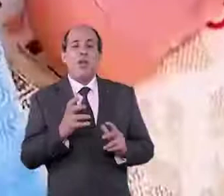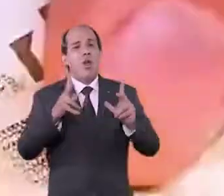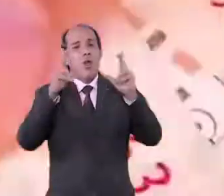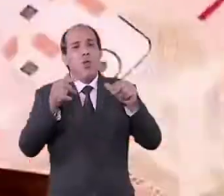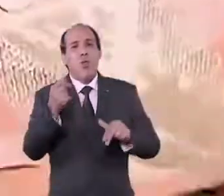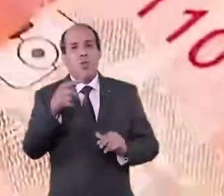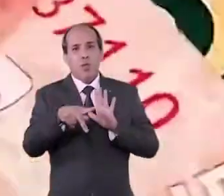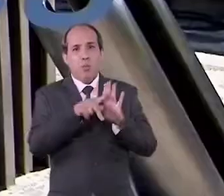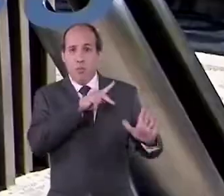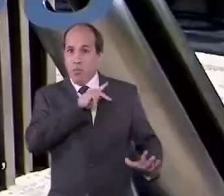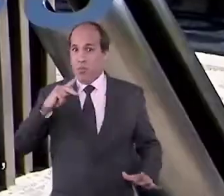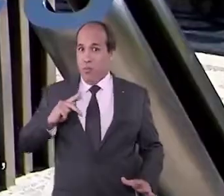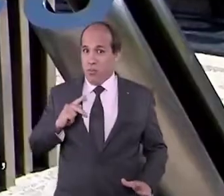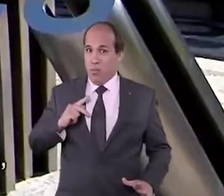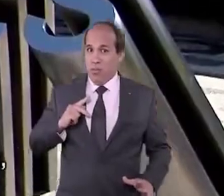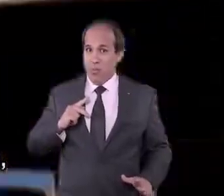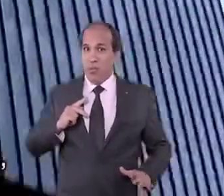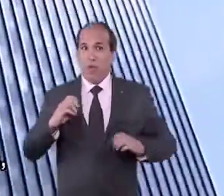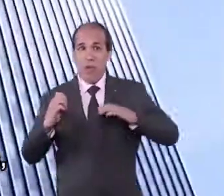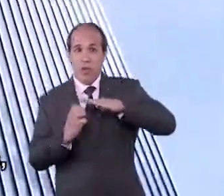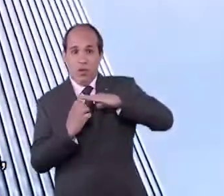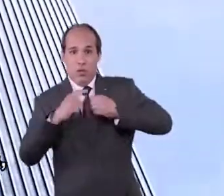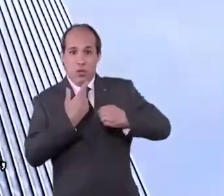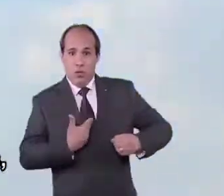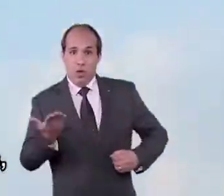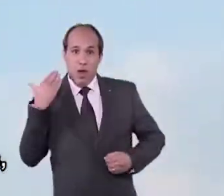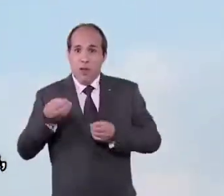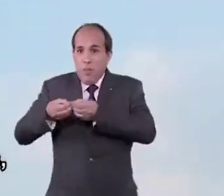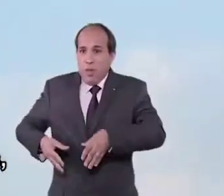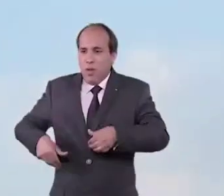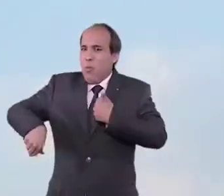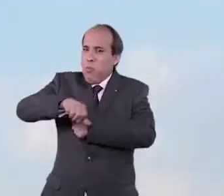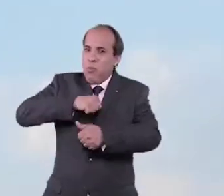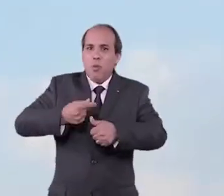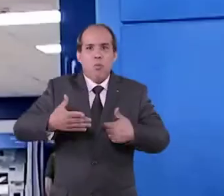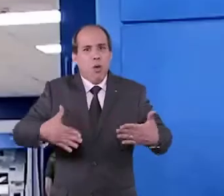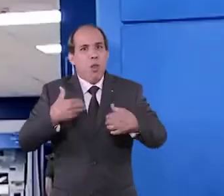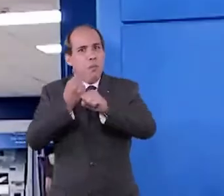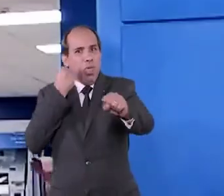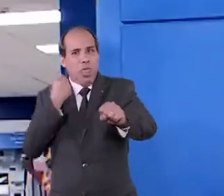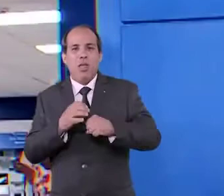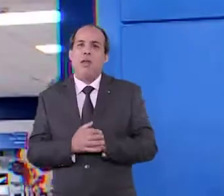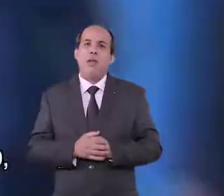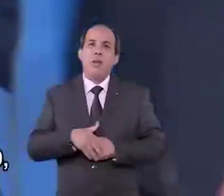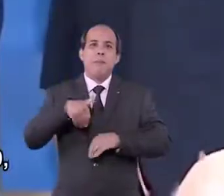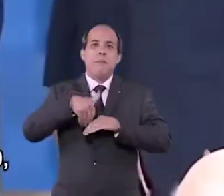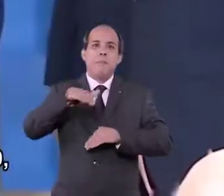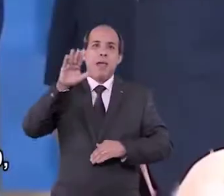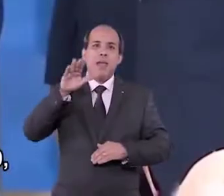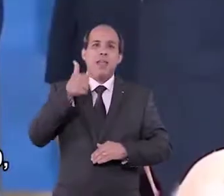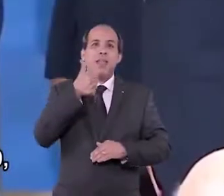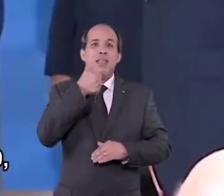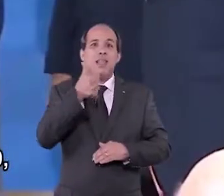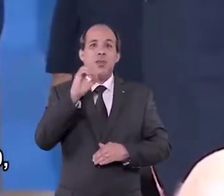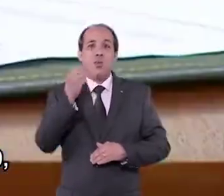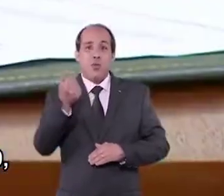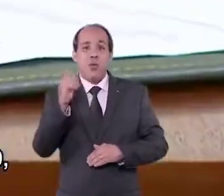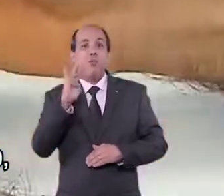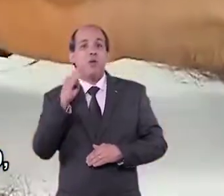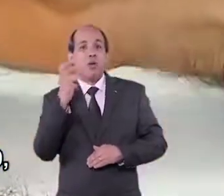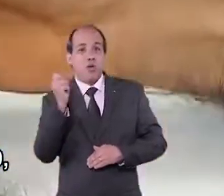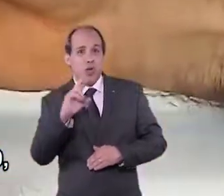assim como o dinheiro público. As estatais que antes davam prejuízos passaram a dar lucro. Foram mais de 101